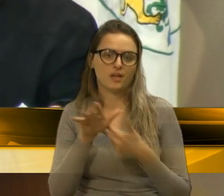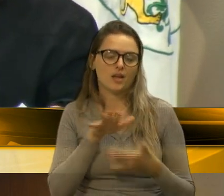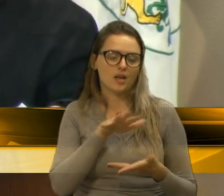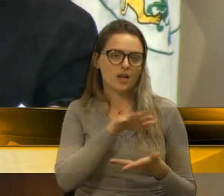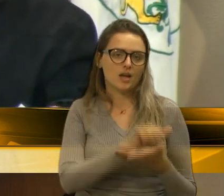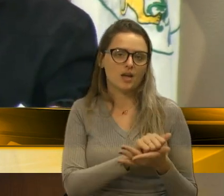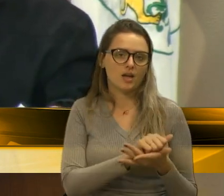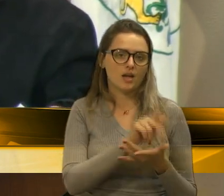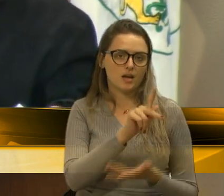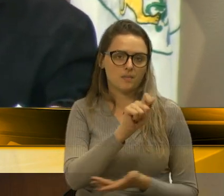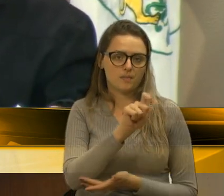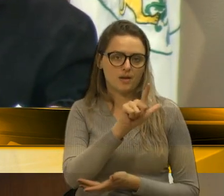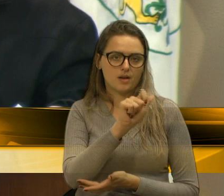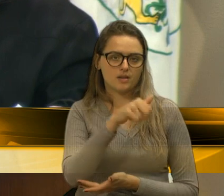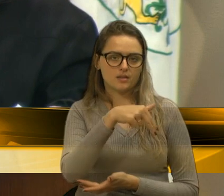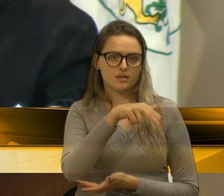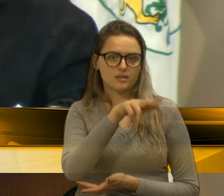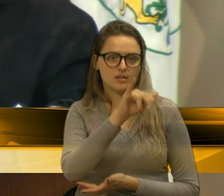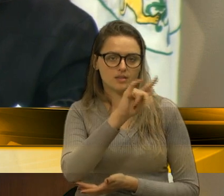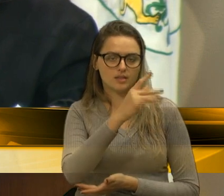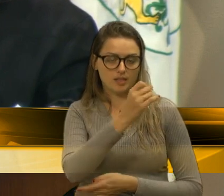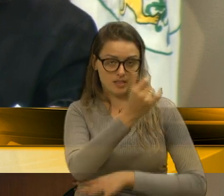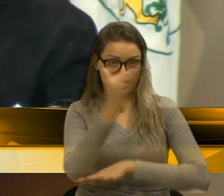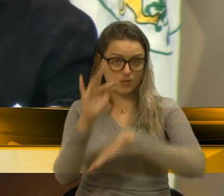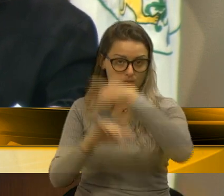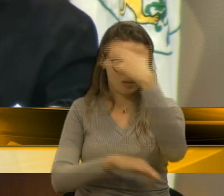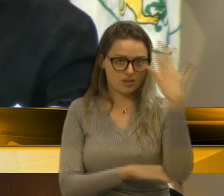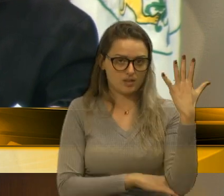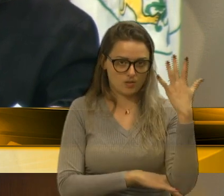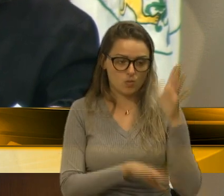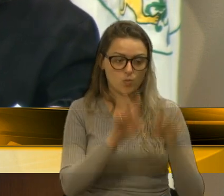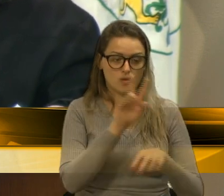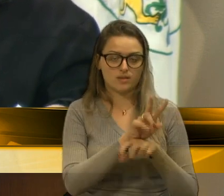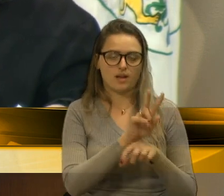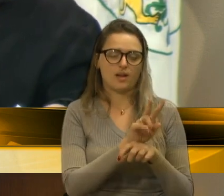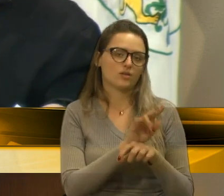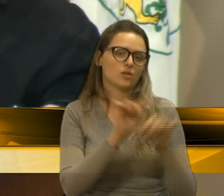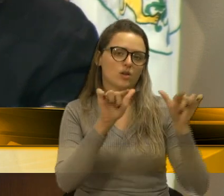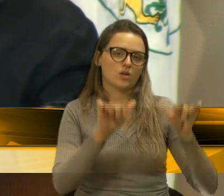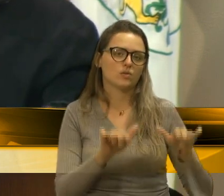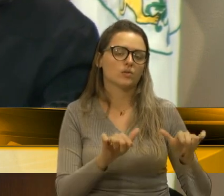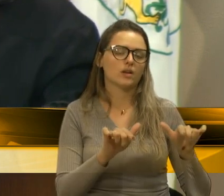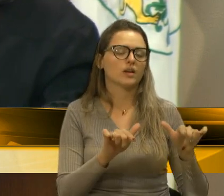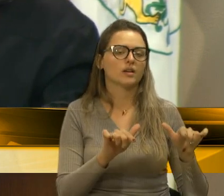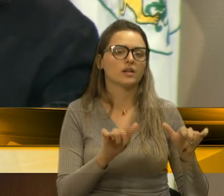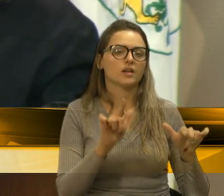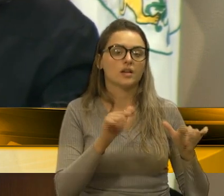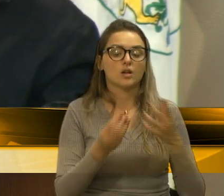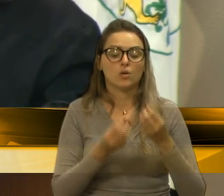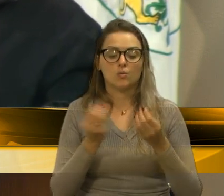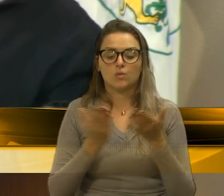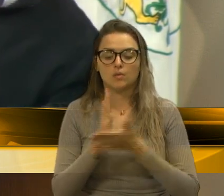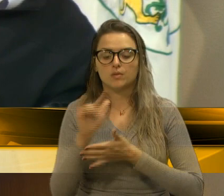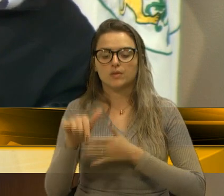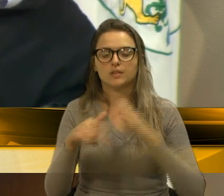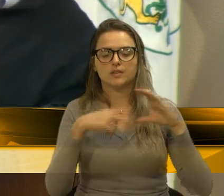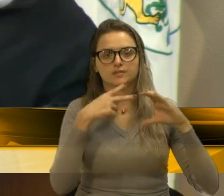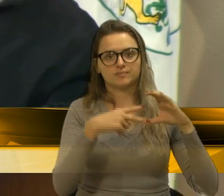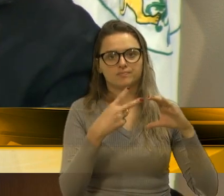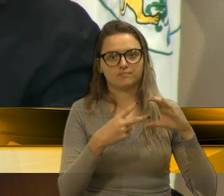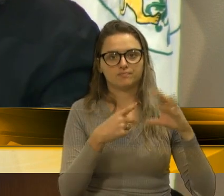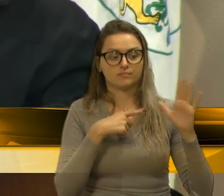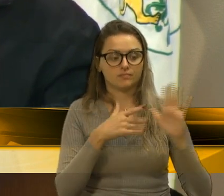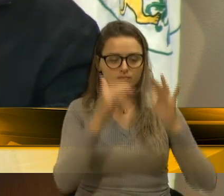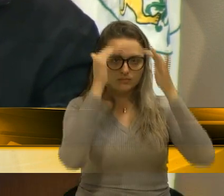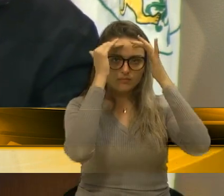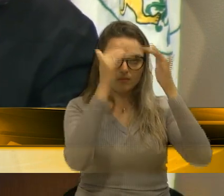Natural Palanquinhos, sim, ela é, do ponto de vista da forma como ela foi aprovada nesta casa, nos termos